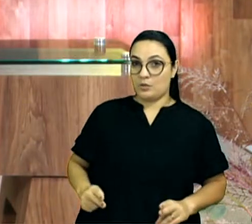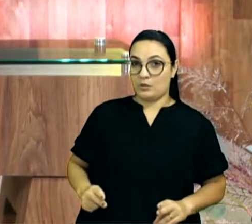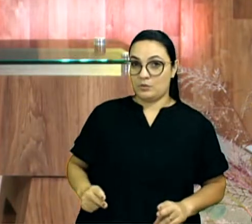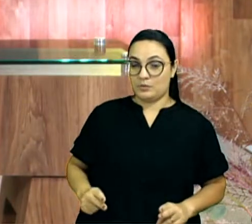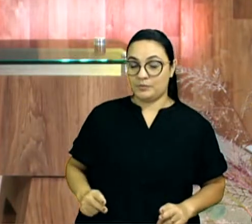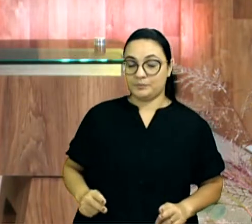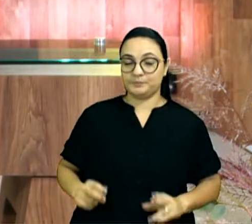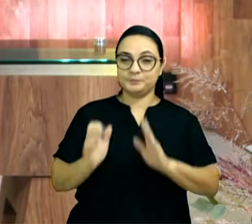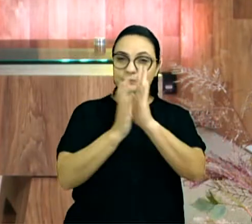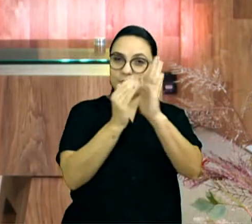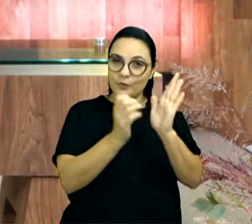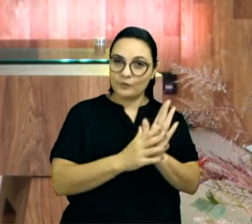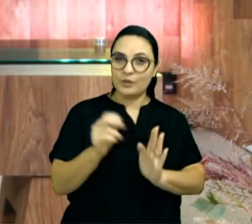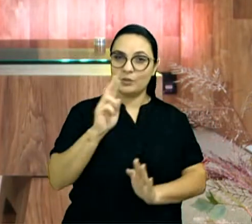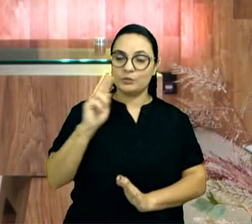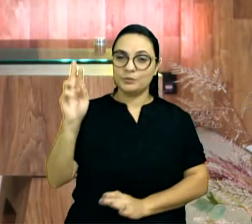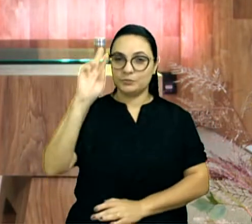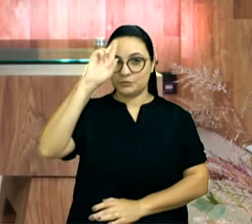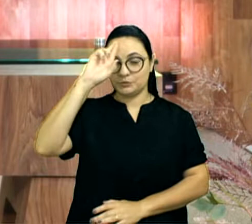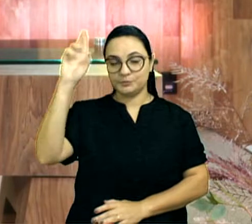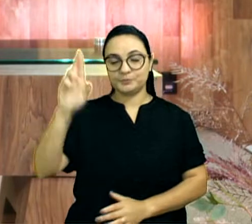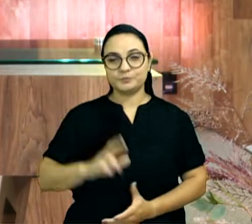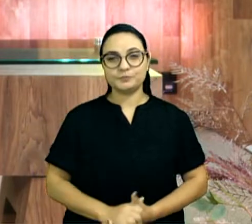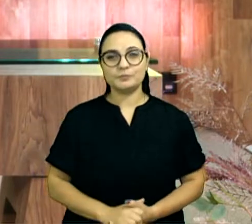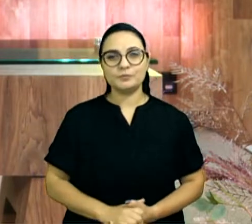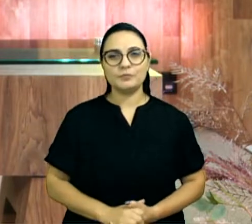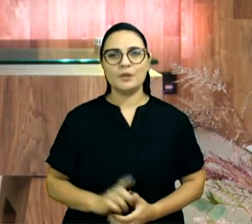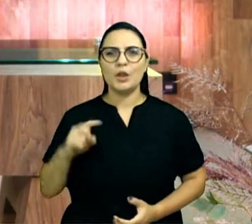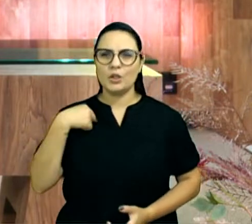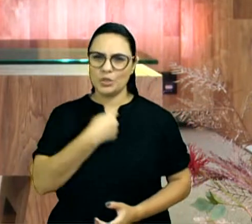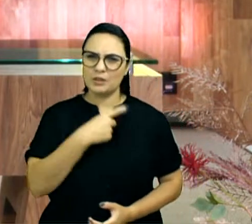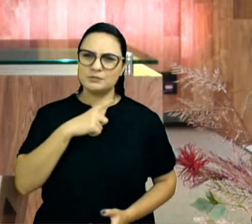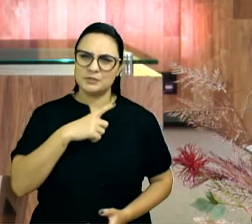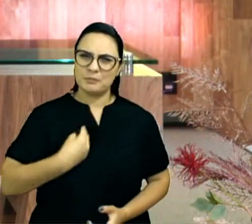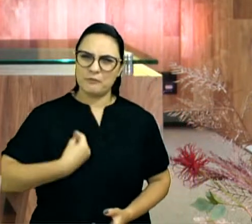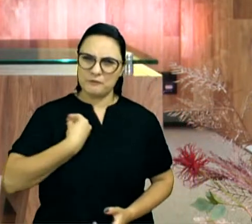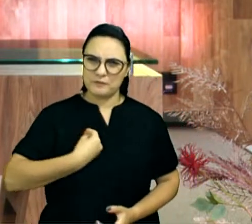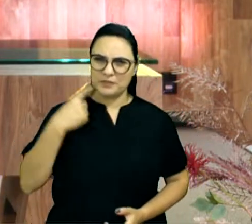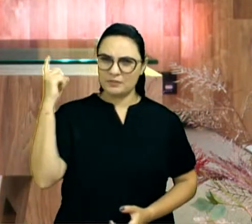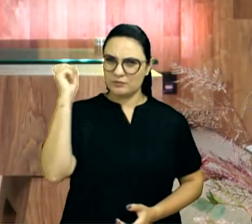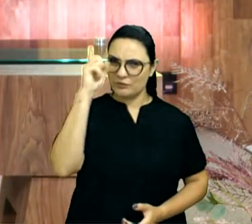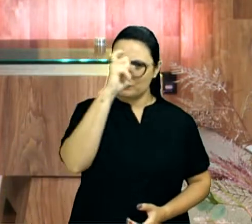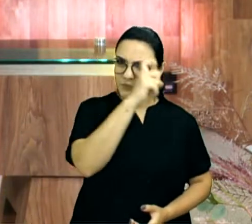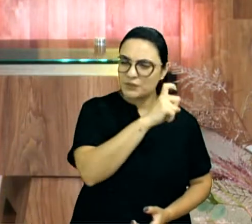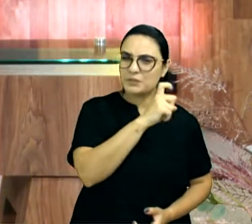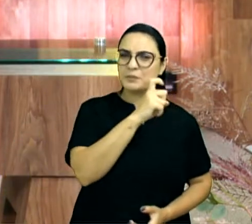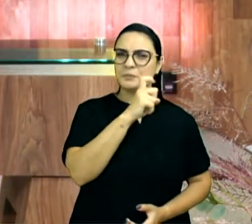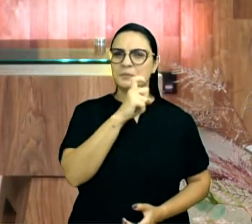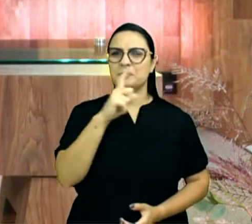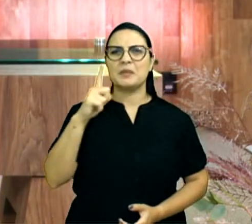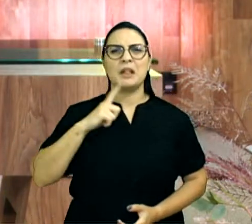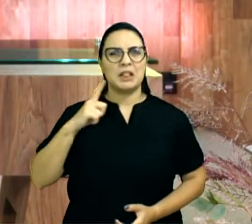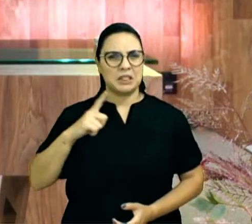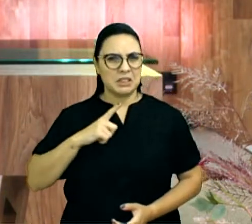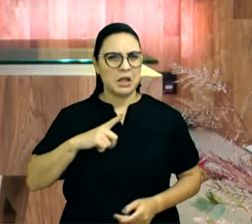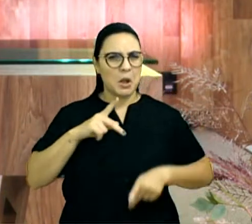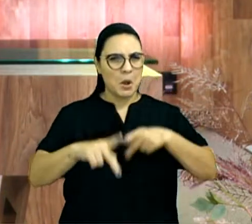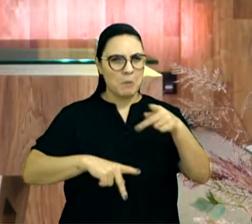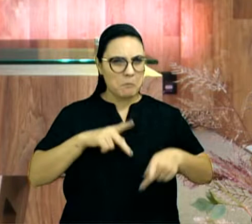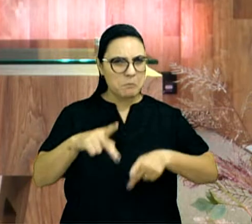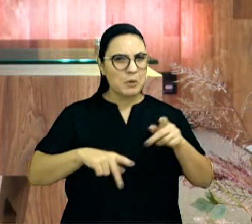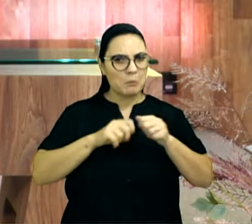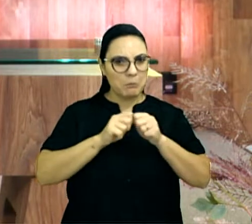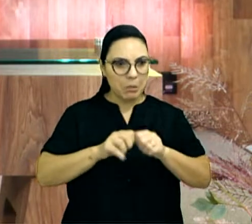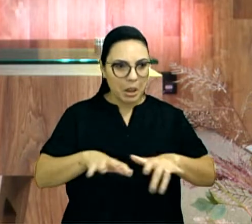o nome do Senhor. Amados, nós vivemos dias difíceis. Onde as pessoas... Vivemos uma população muito grande no